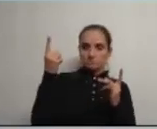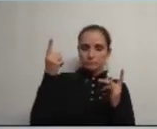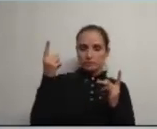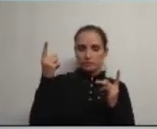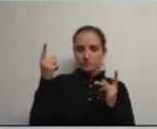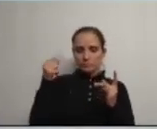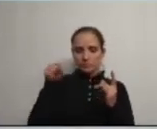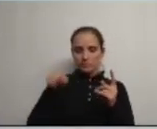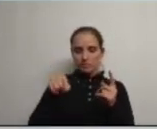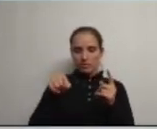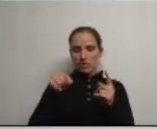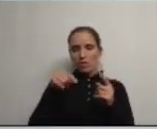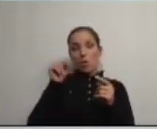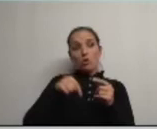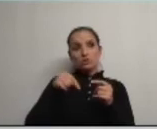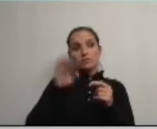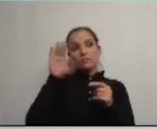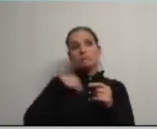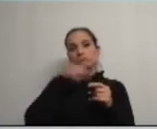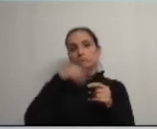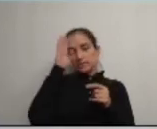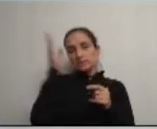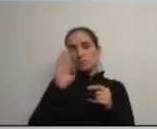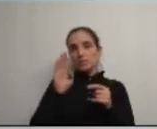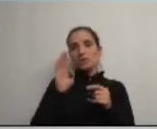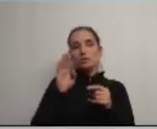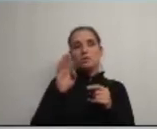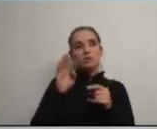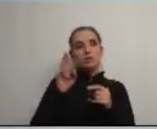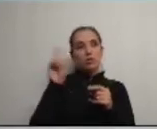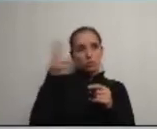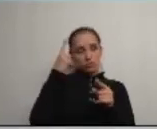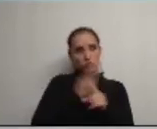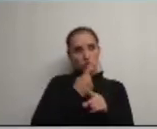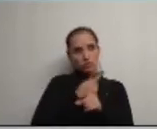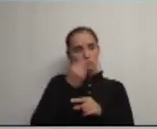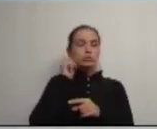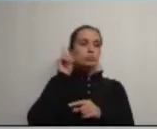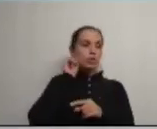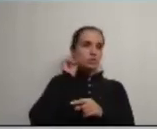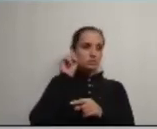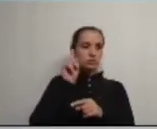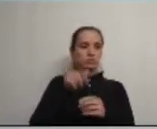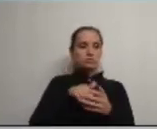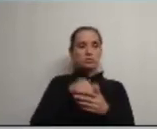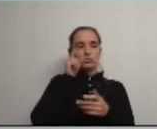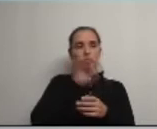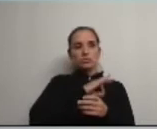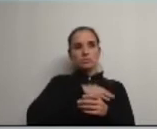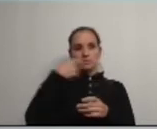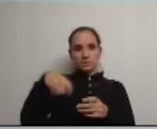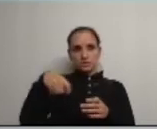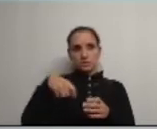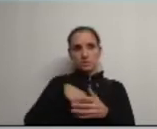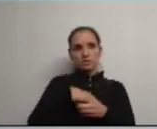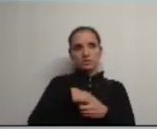aqui pelo menos hoje ficamos a saber julgo eu duas coisas muito importantes que o Sr. Presidente